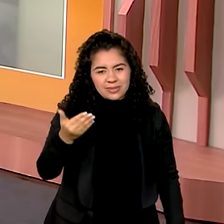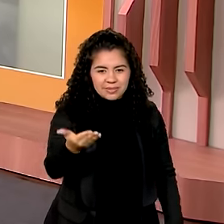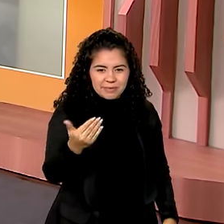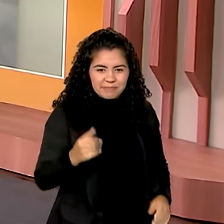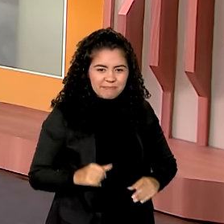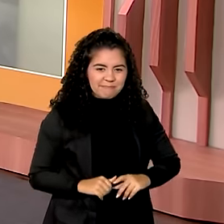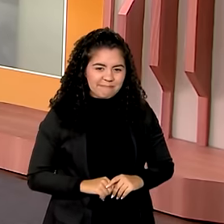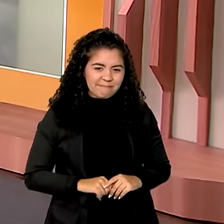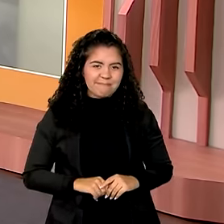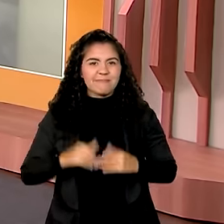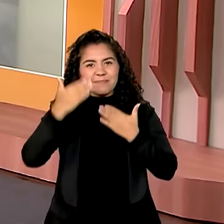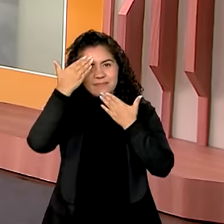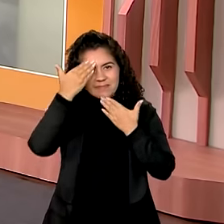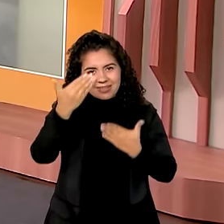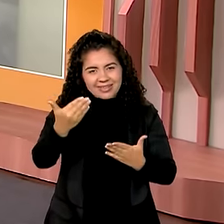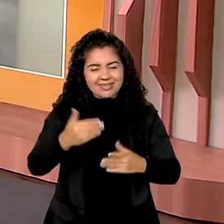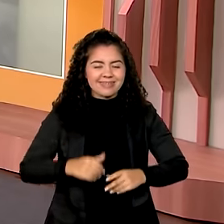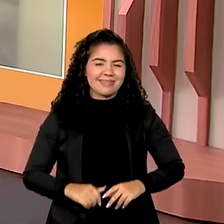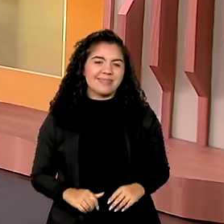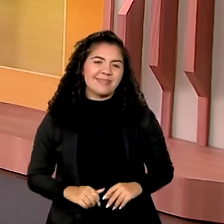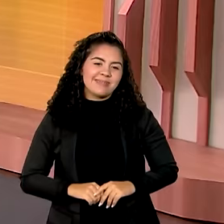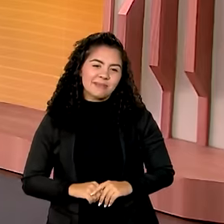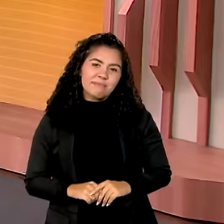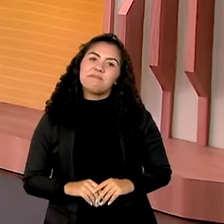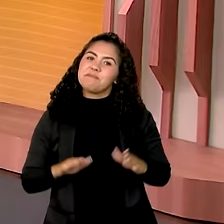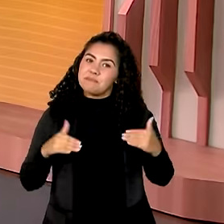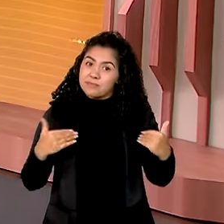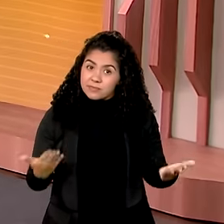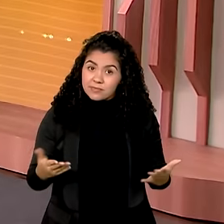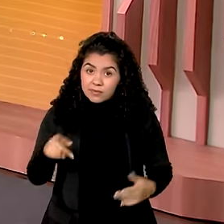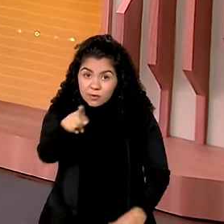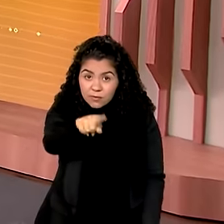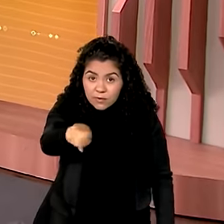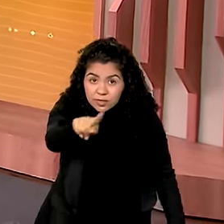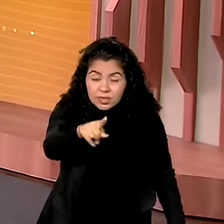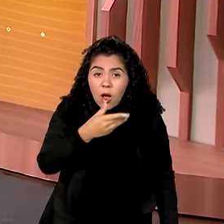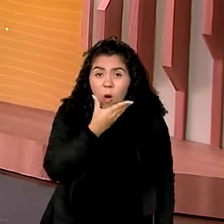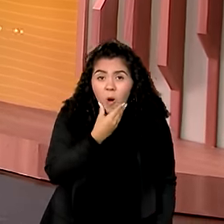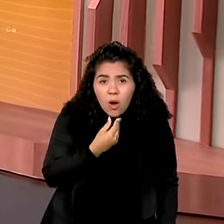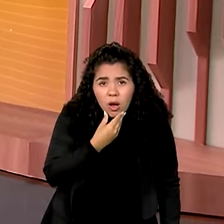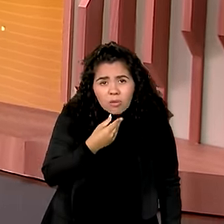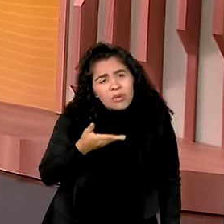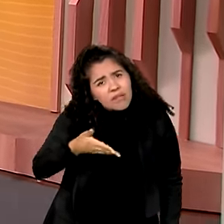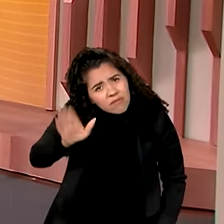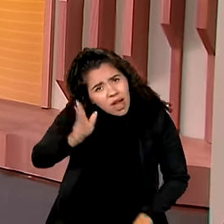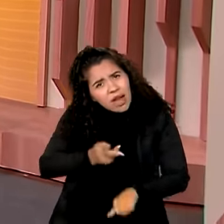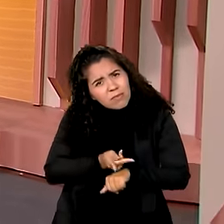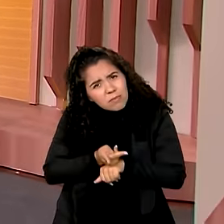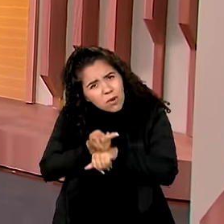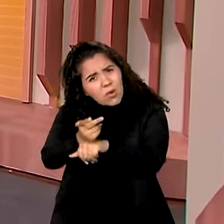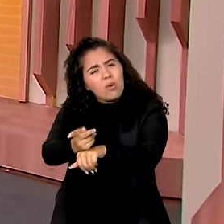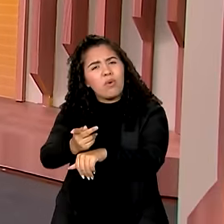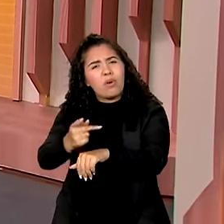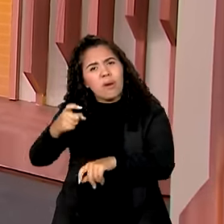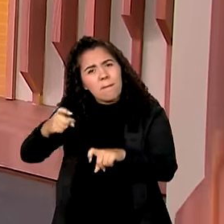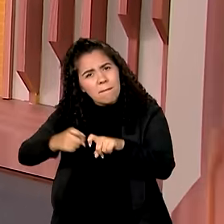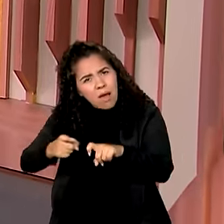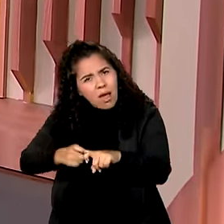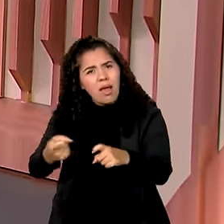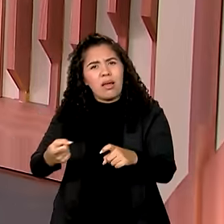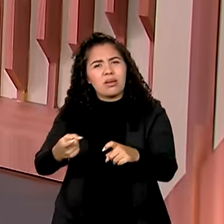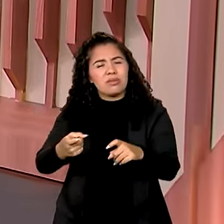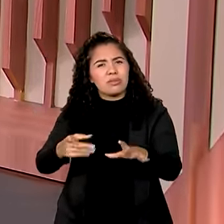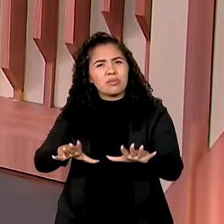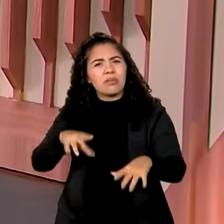Muito obrigado, bom dia. É isso, você que é homem, vá atrás, quebre o preconceito, procure o serviço de saúde,